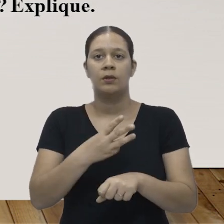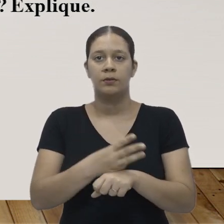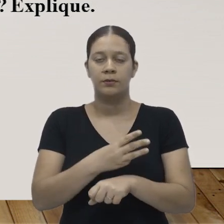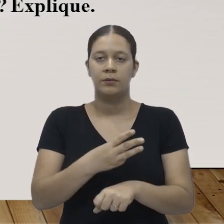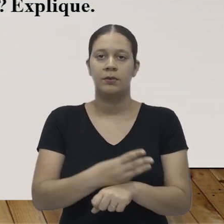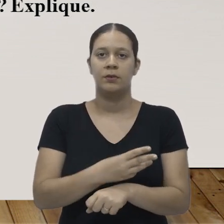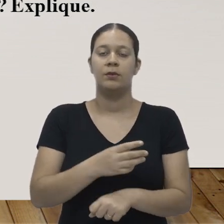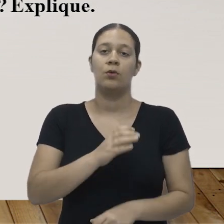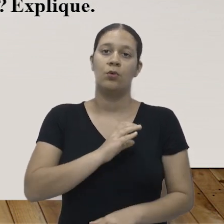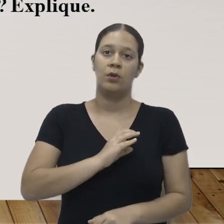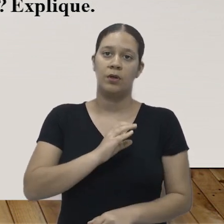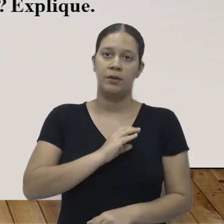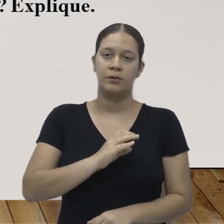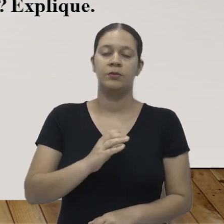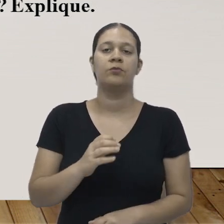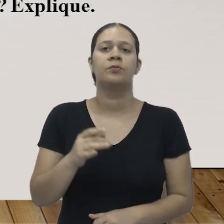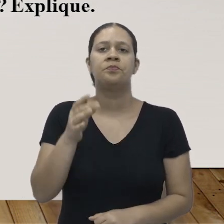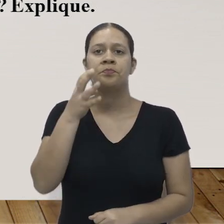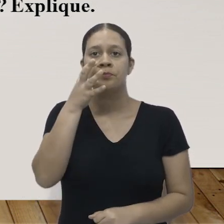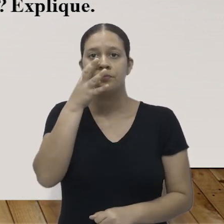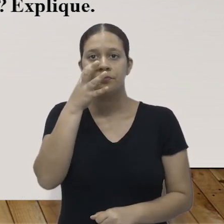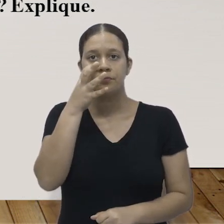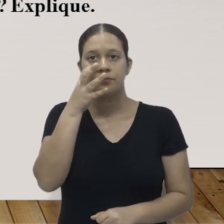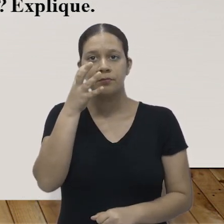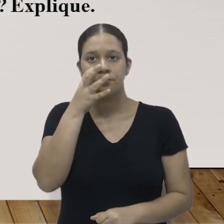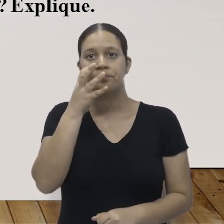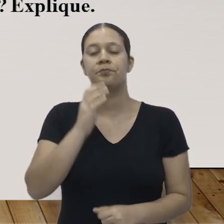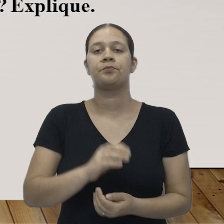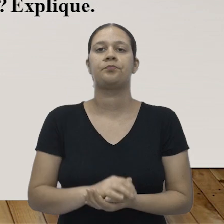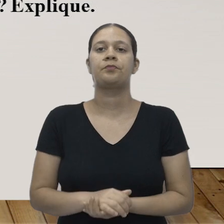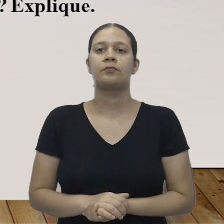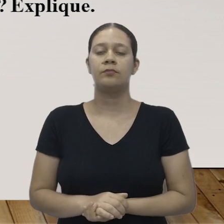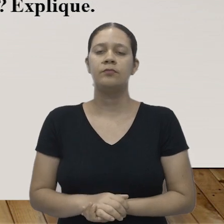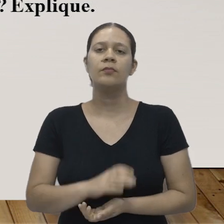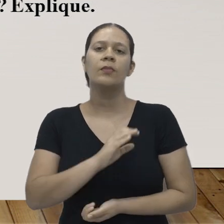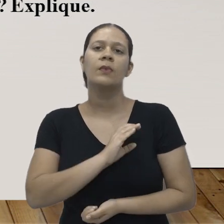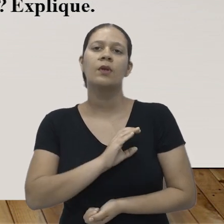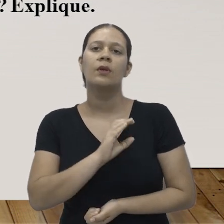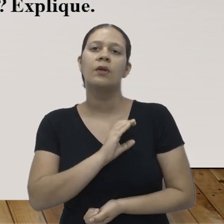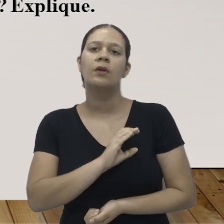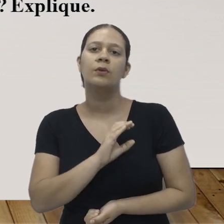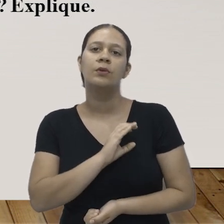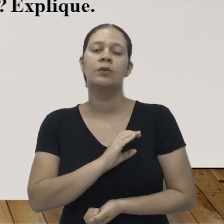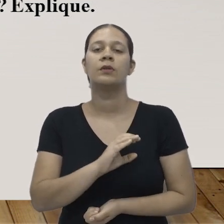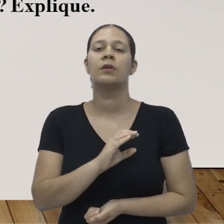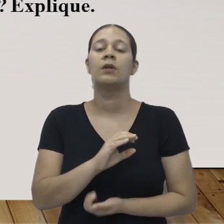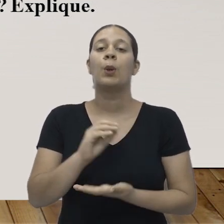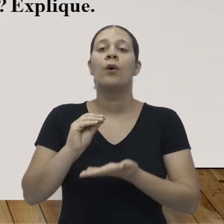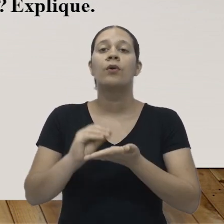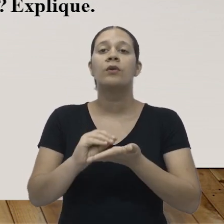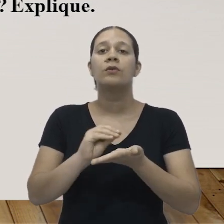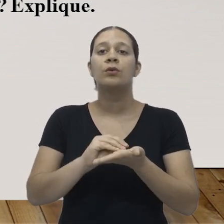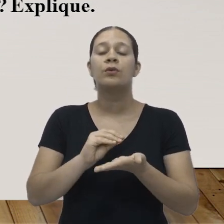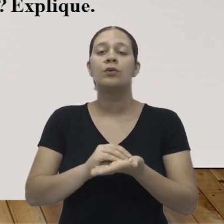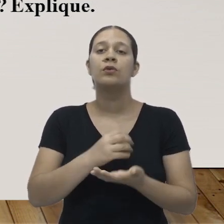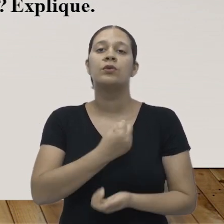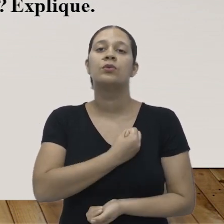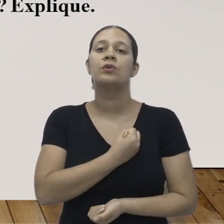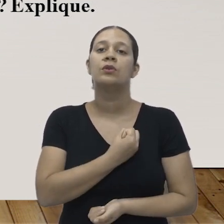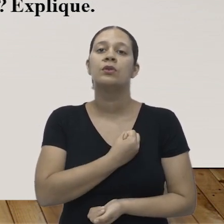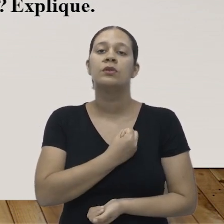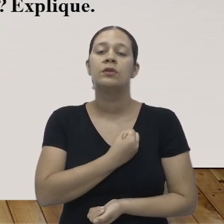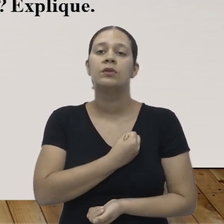WhatsApp com os demais colegas da turma. Observe a mensagem dele abaixo. Colegas, nesse quadrado, está